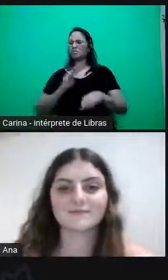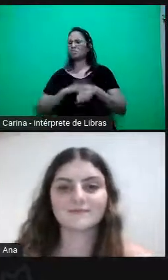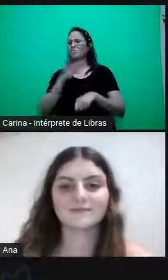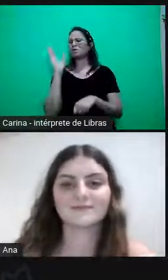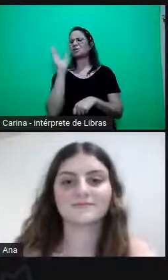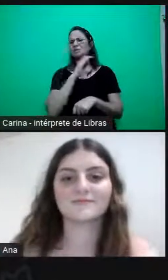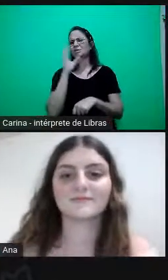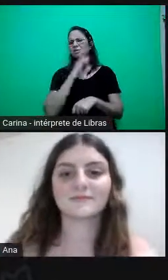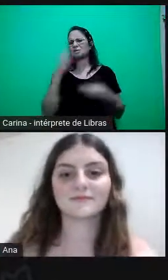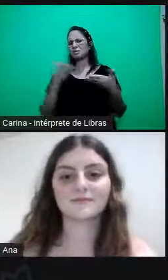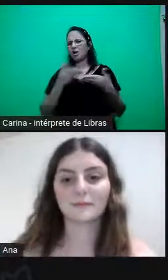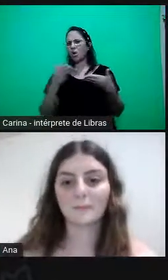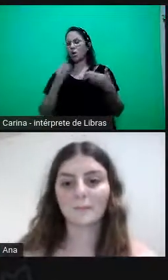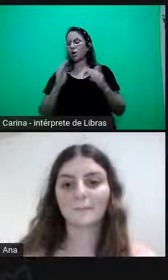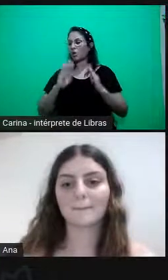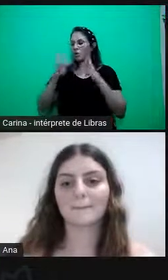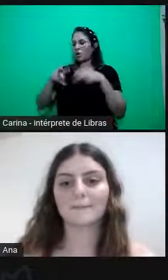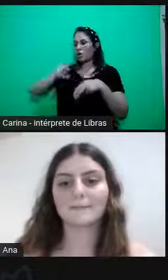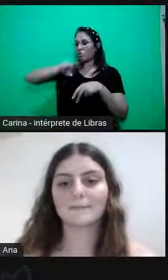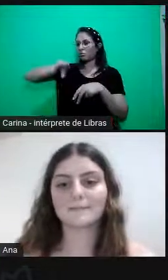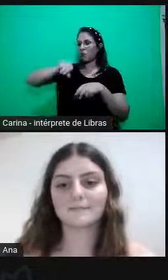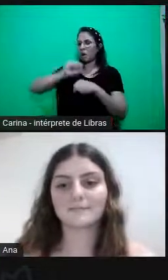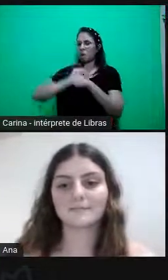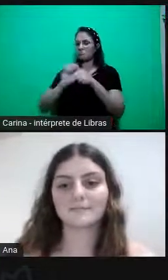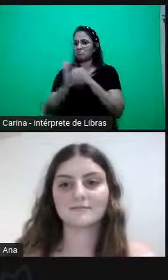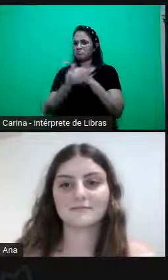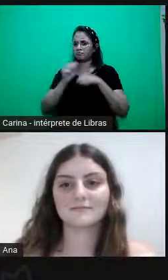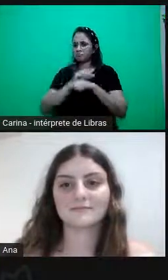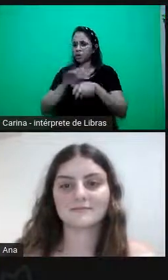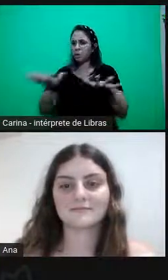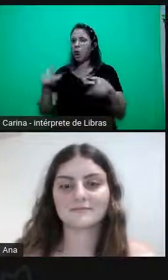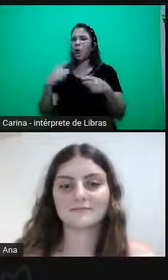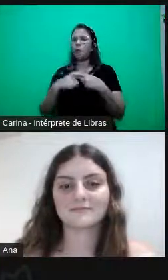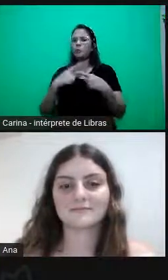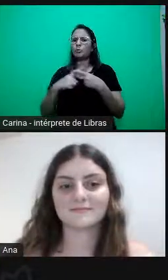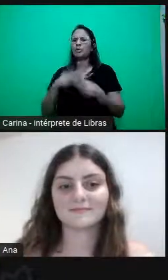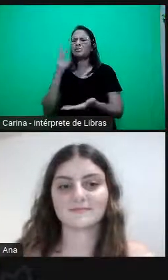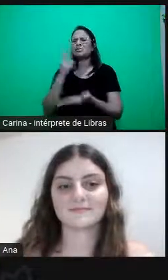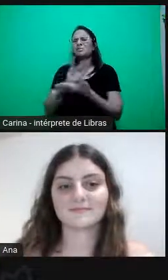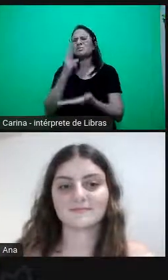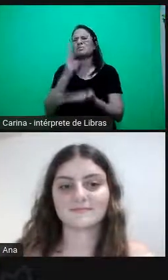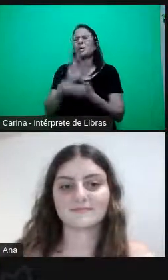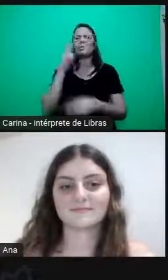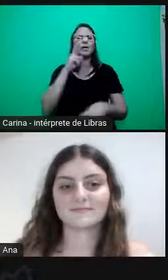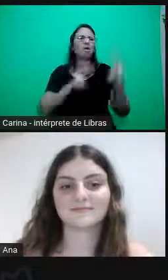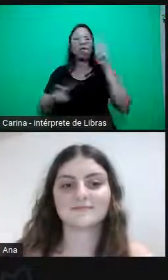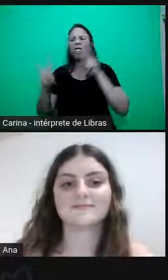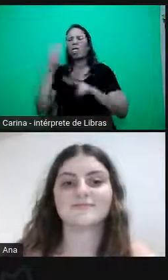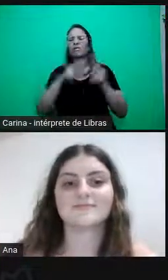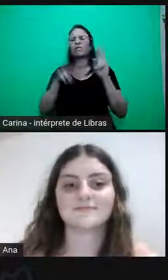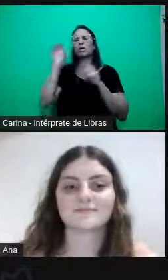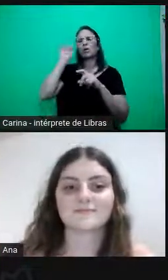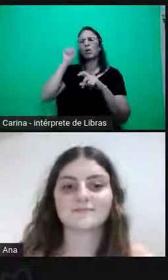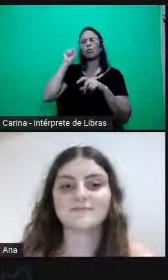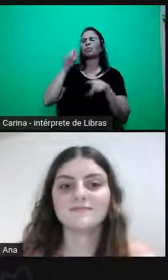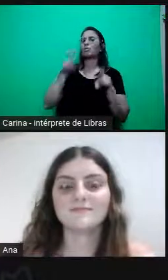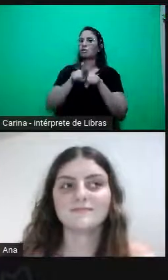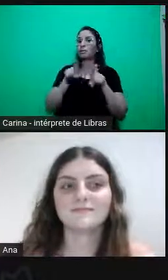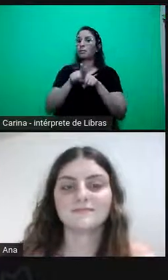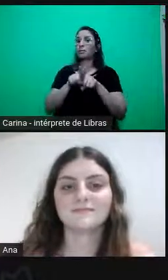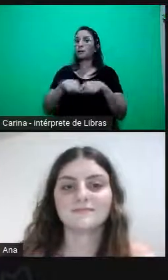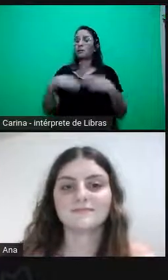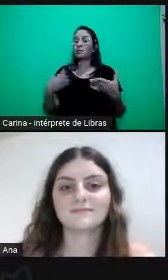pandemia porque falamos nela e ouvimos sobre ela o tempo todo. E por isso, é evidente que ela estaria